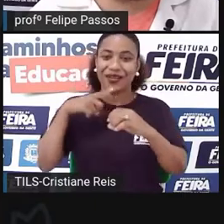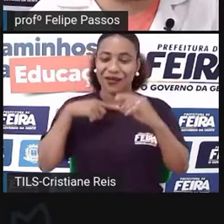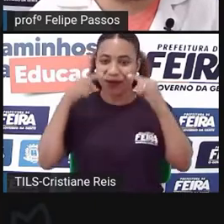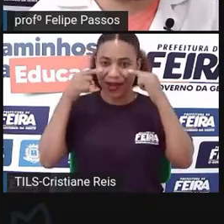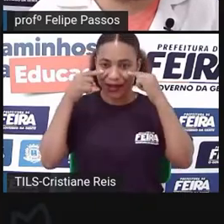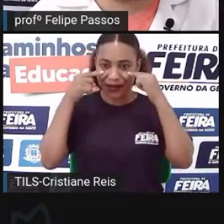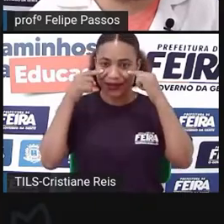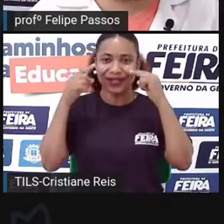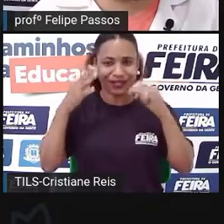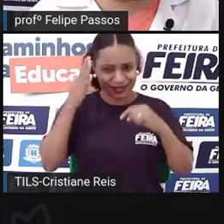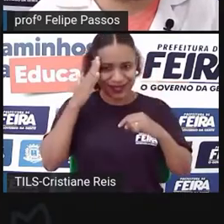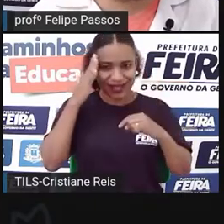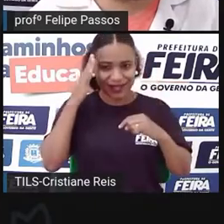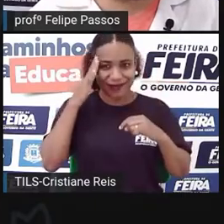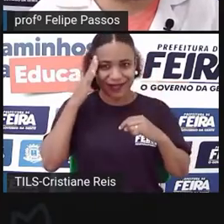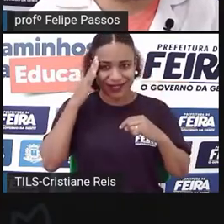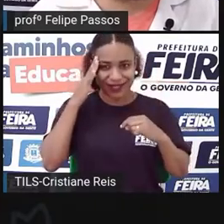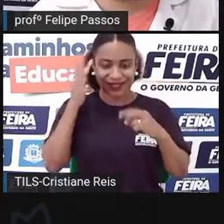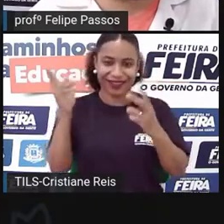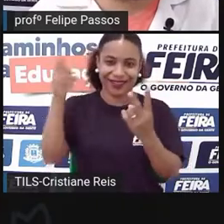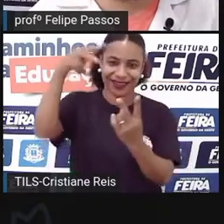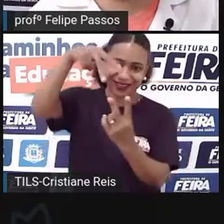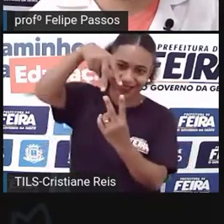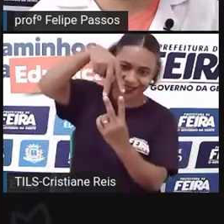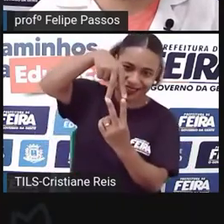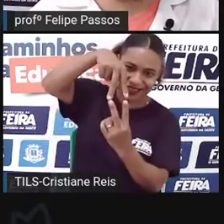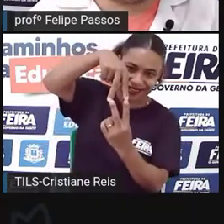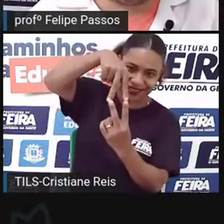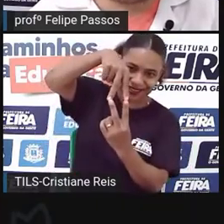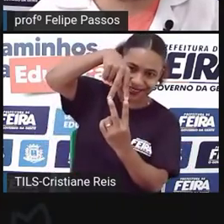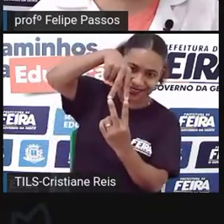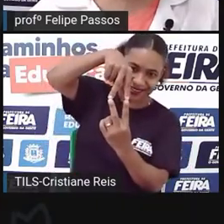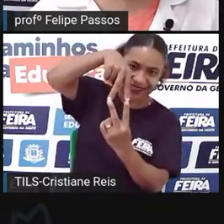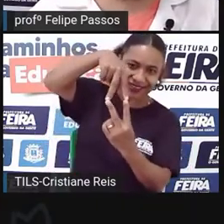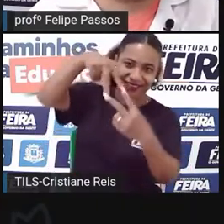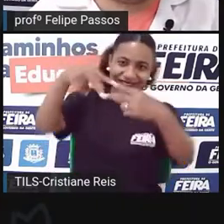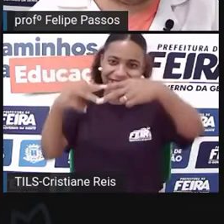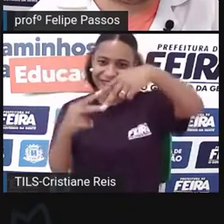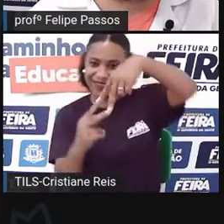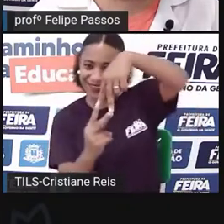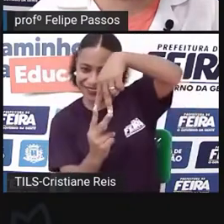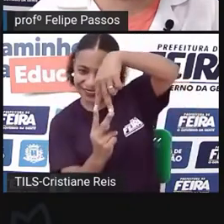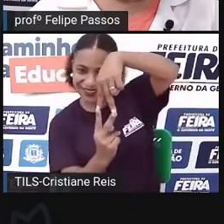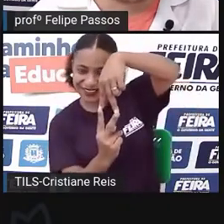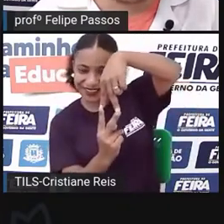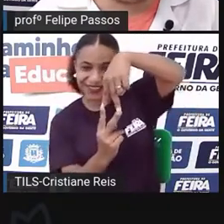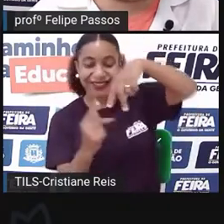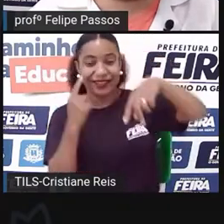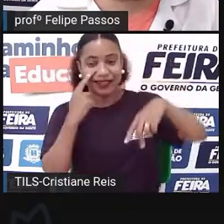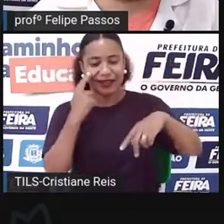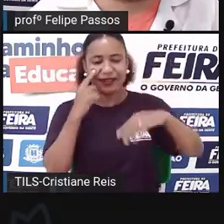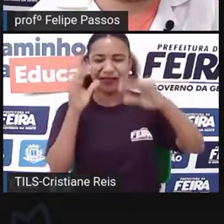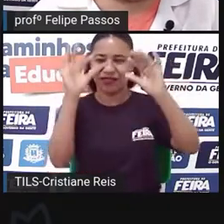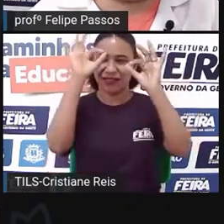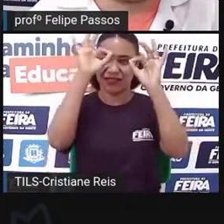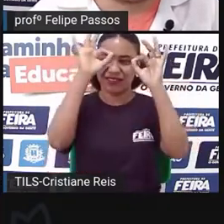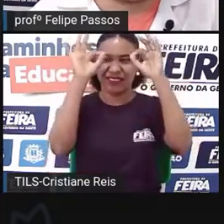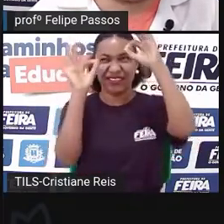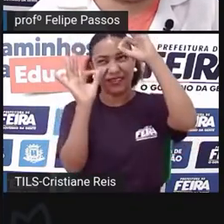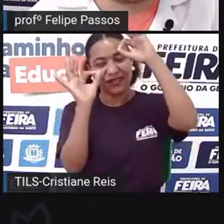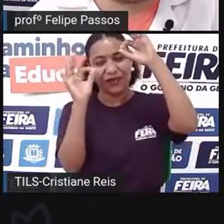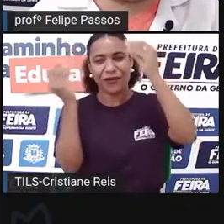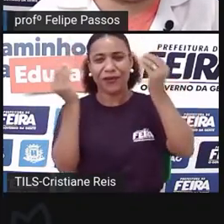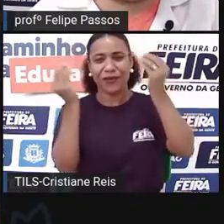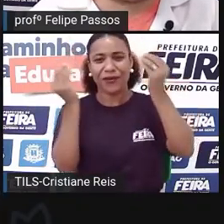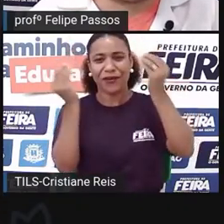A gente enxerga de cabeça para baixo. Nosso cérebro é que faz a imagem ficar como a gente enxerga. Mas pelo processo da luz que